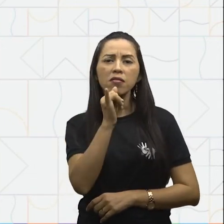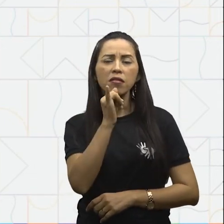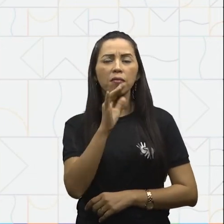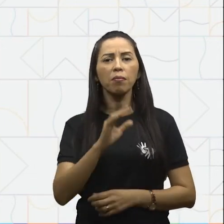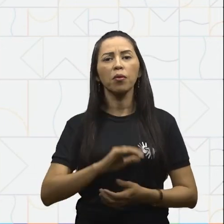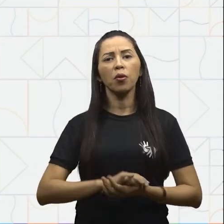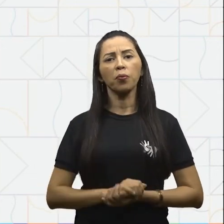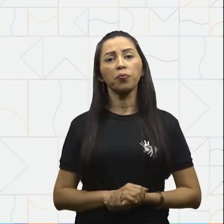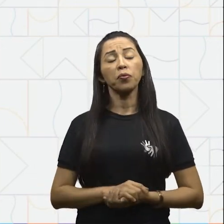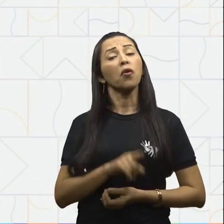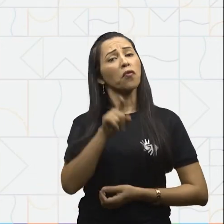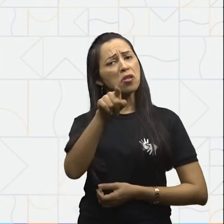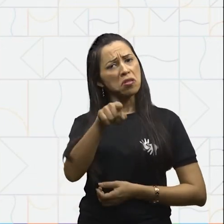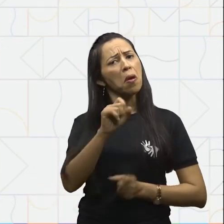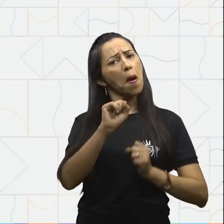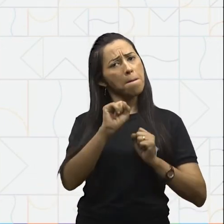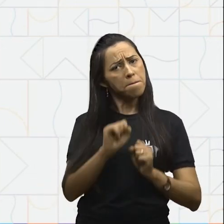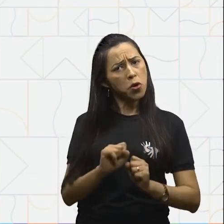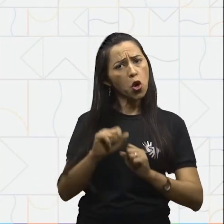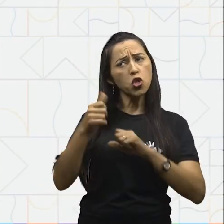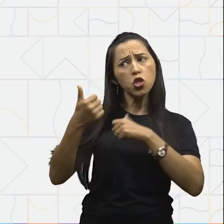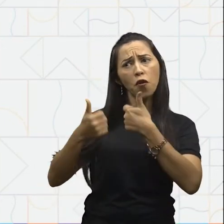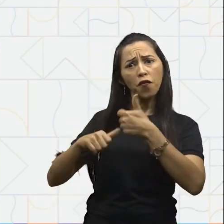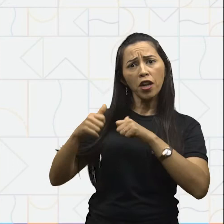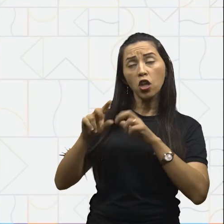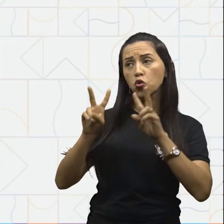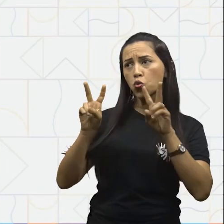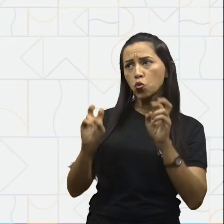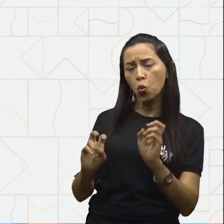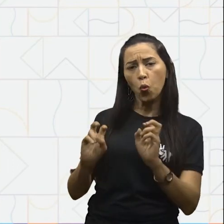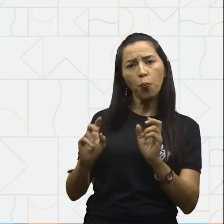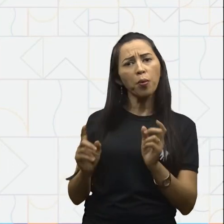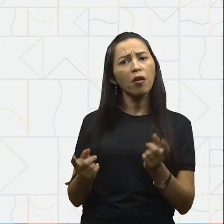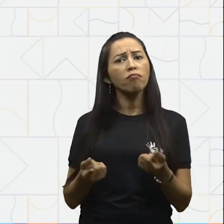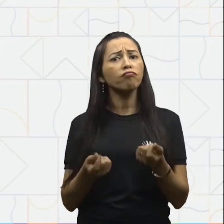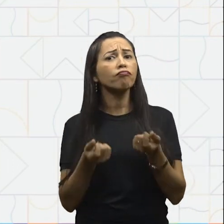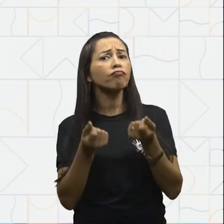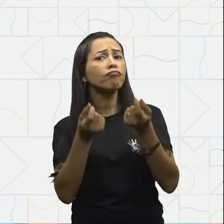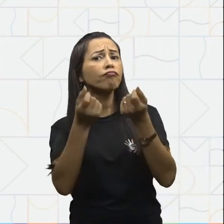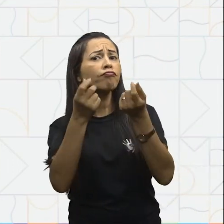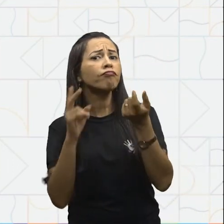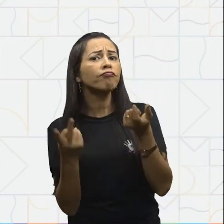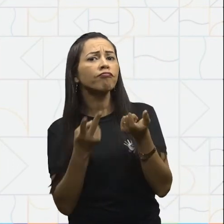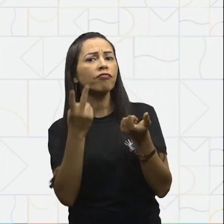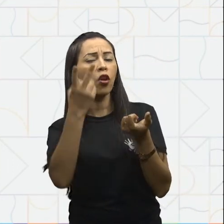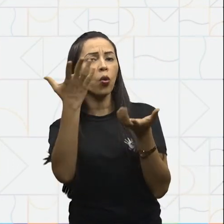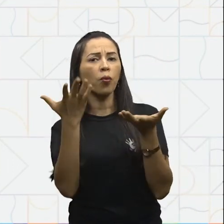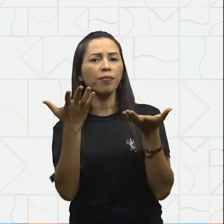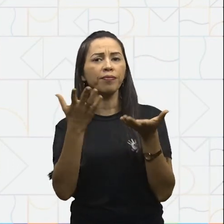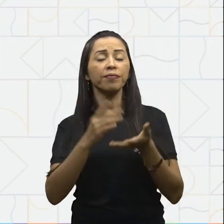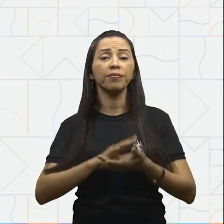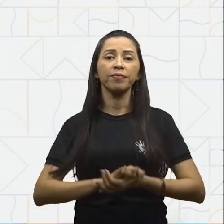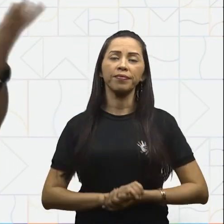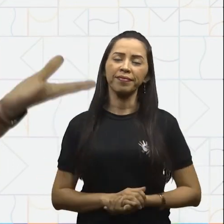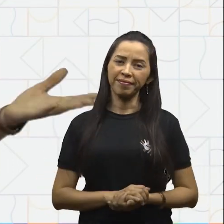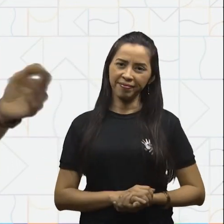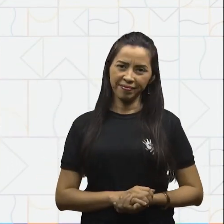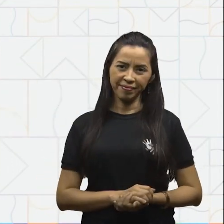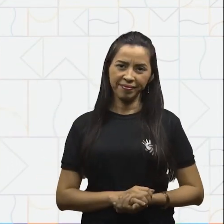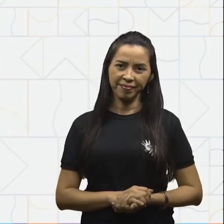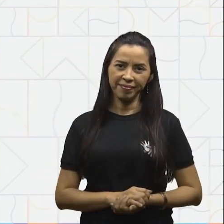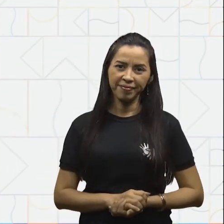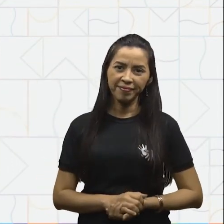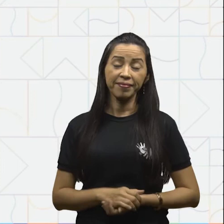você pode analisar em relação a esses valores? Diga aí para a professora. Isso